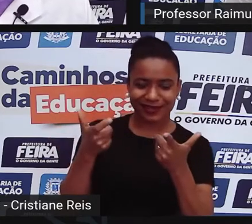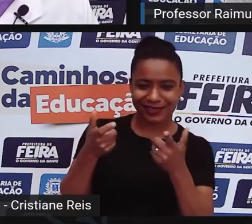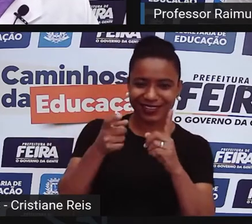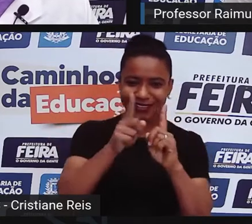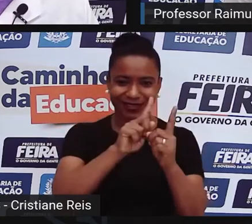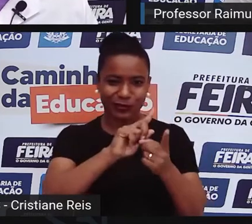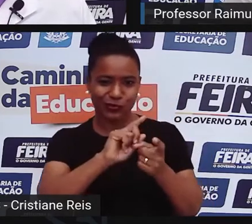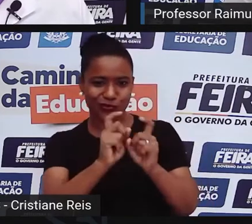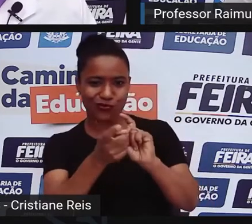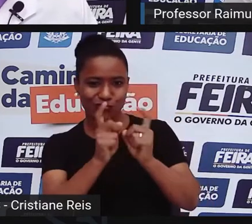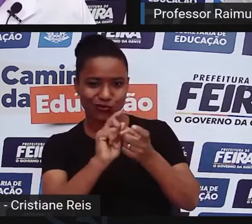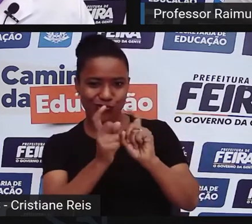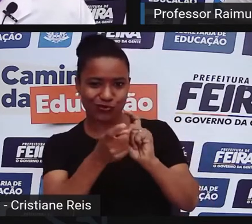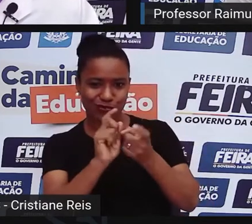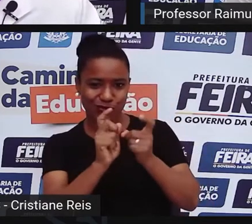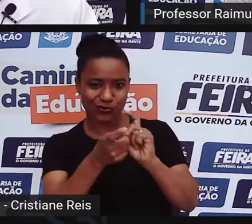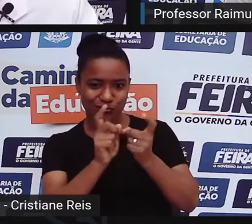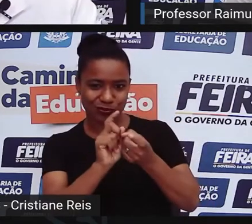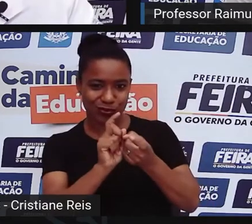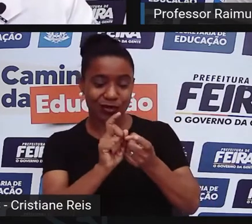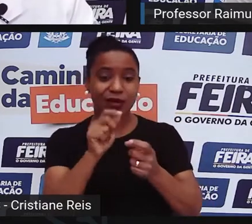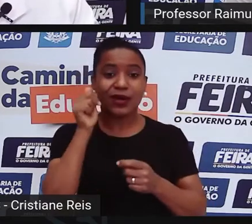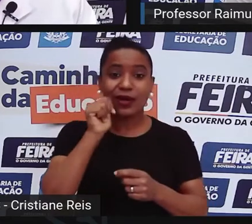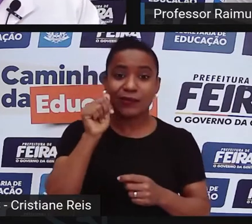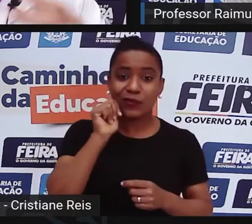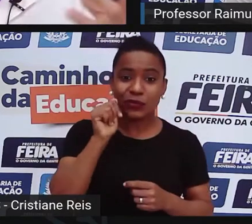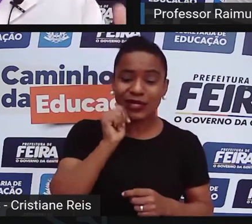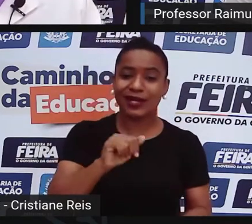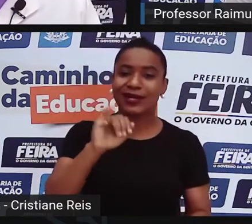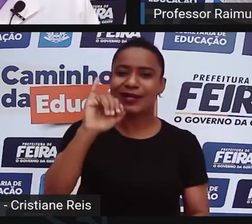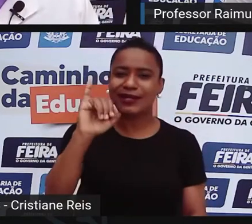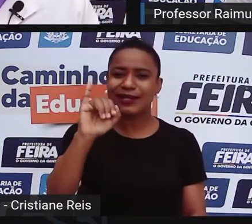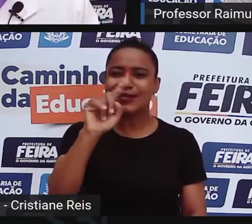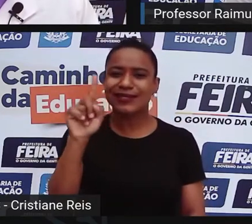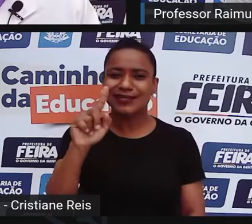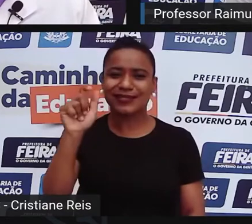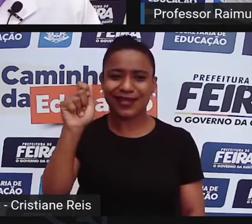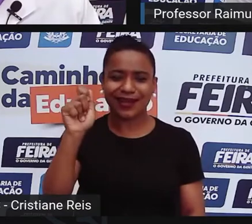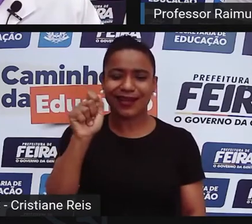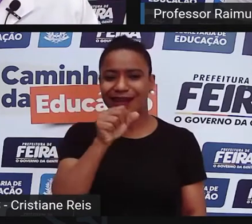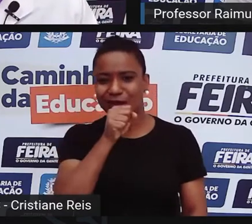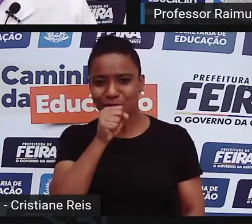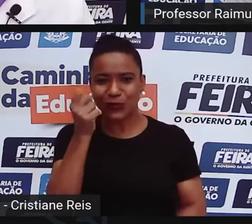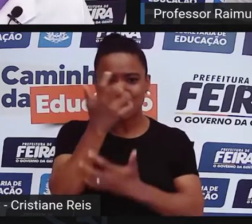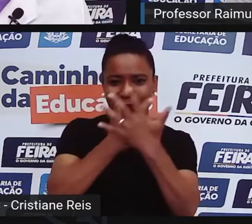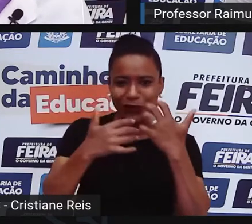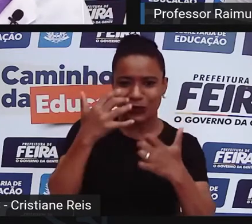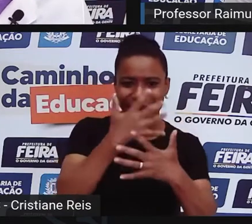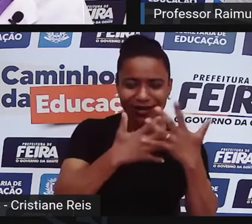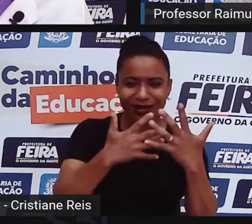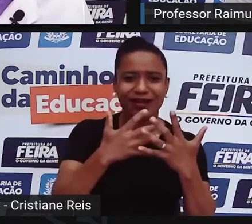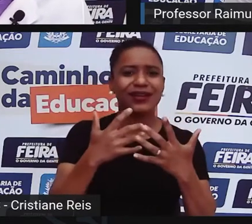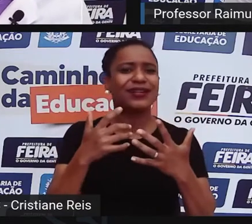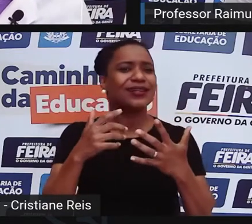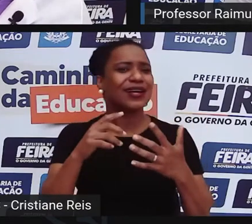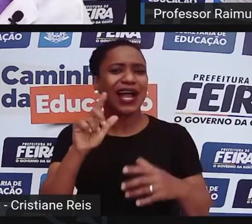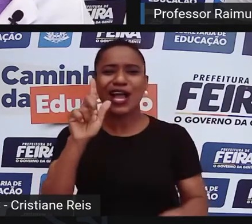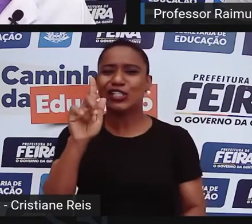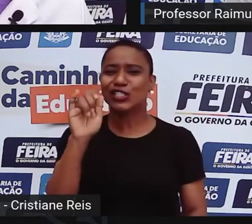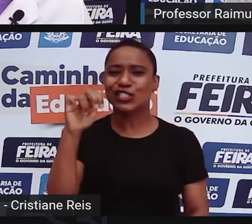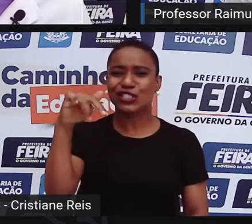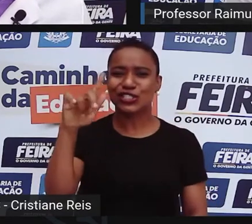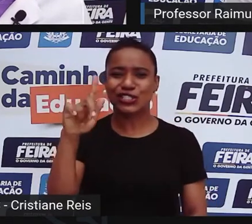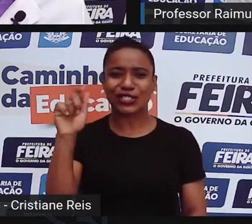a cantora Isa fez recentemente uma música ginga. O que é essa tal de ginga? Ela significa o quê? A